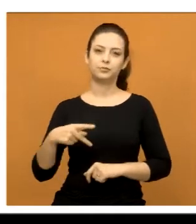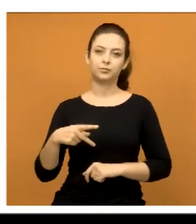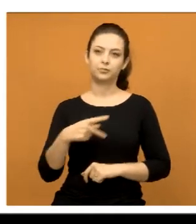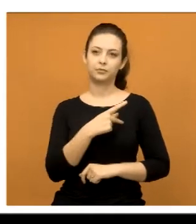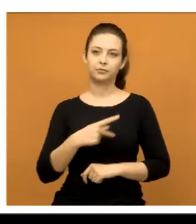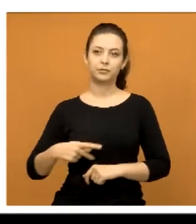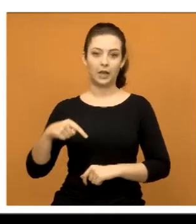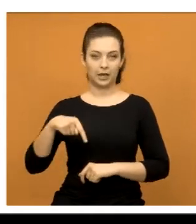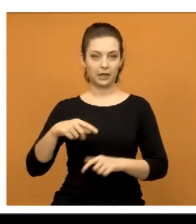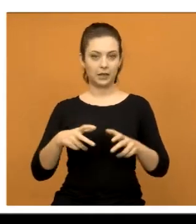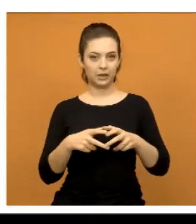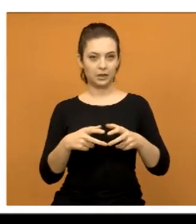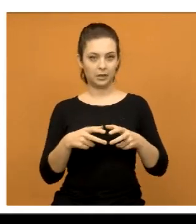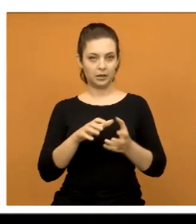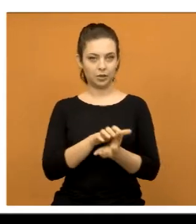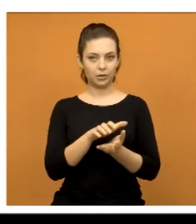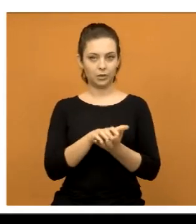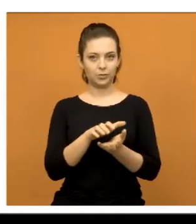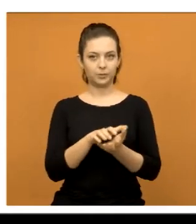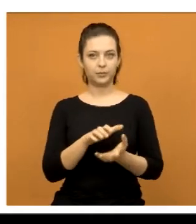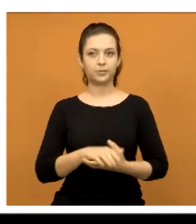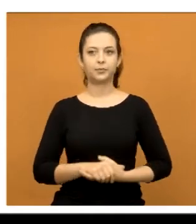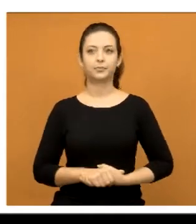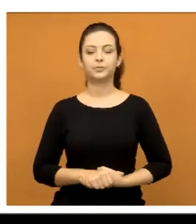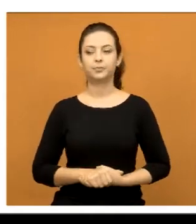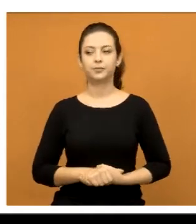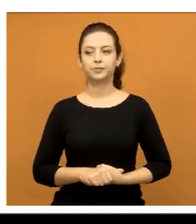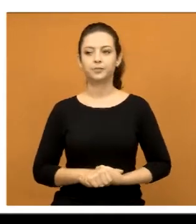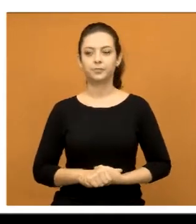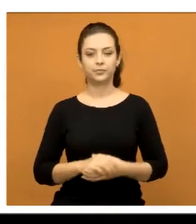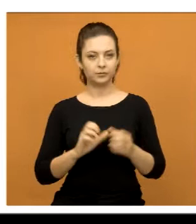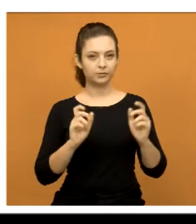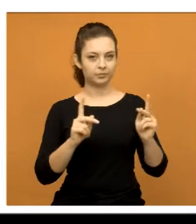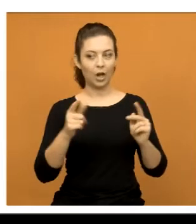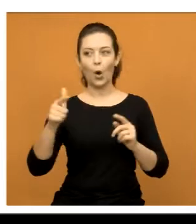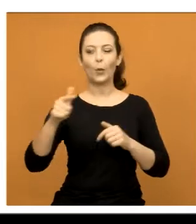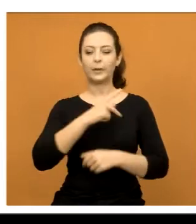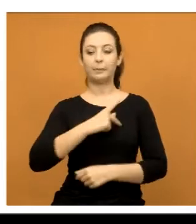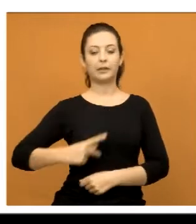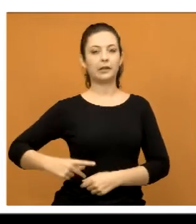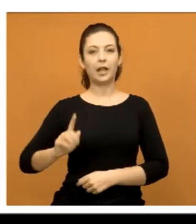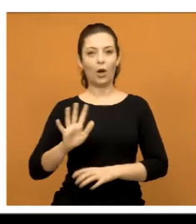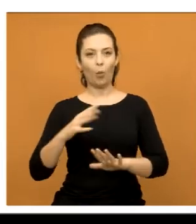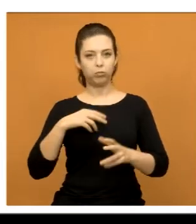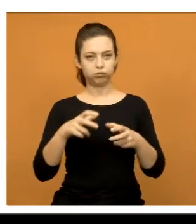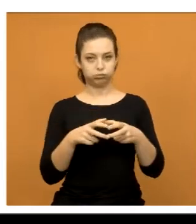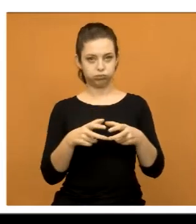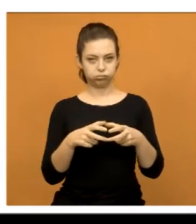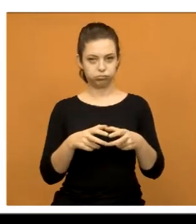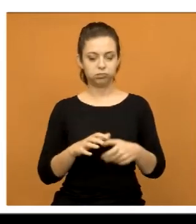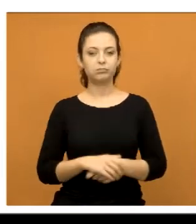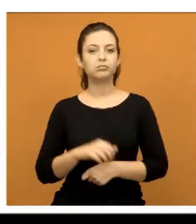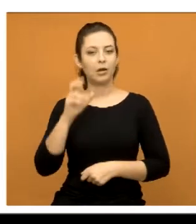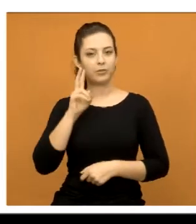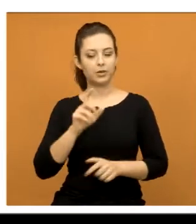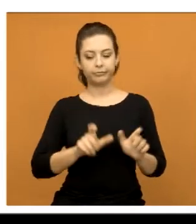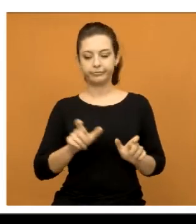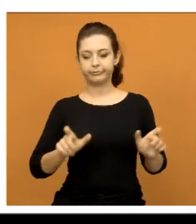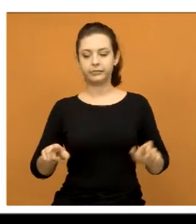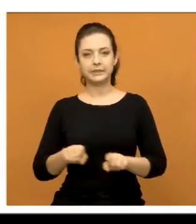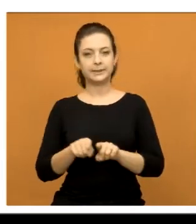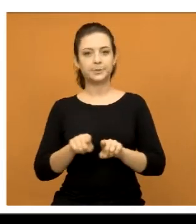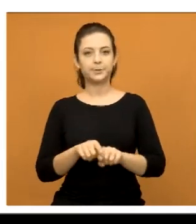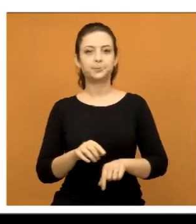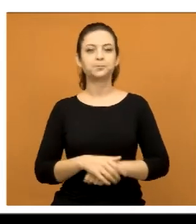mas é a presidente daqui da Câmara Municipal. Eu pensei que é outra presidente, não, é só da Câmara. E os vereadores também, que